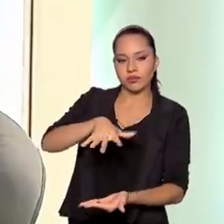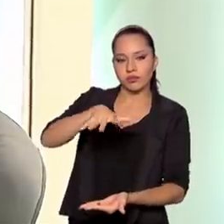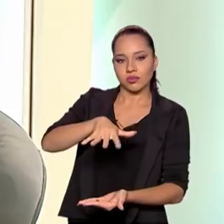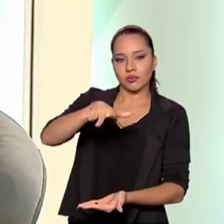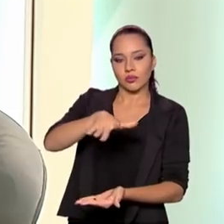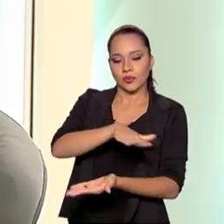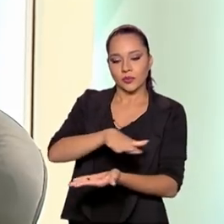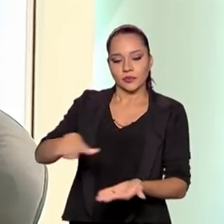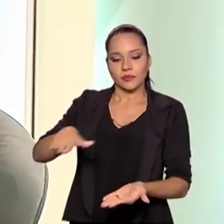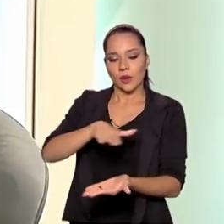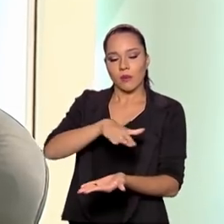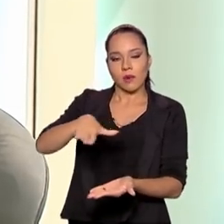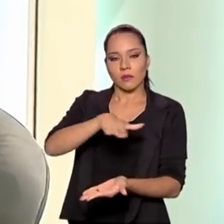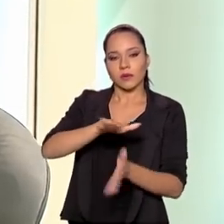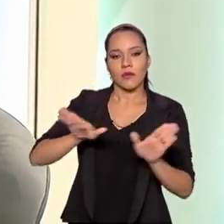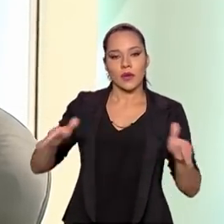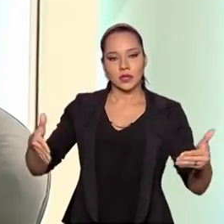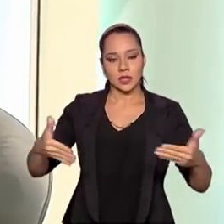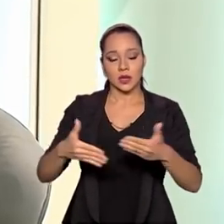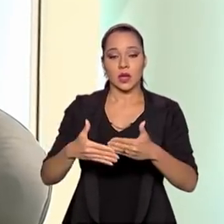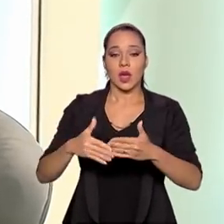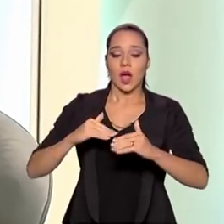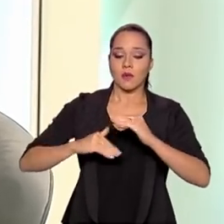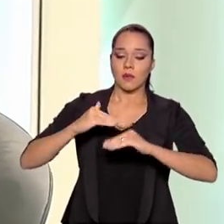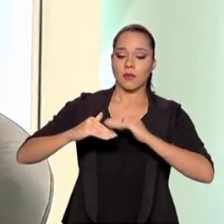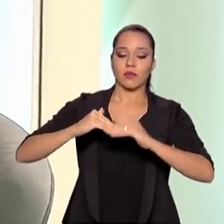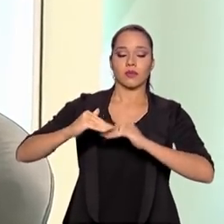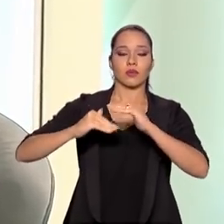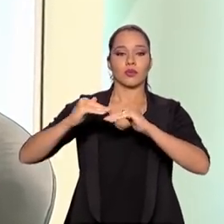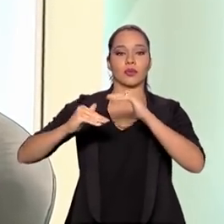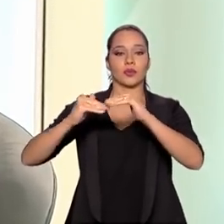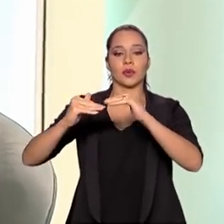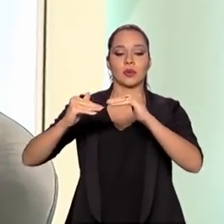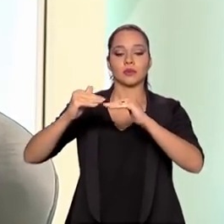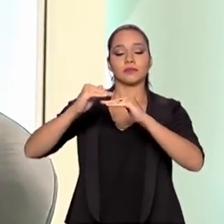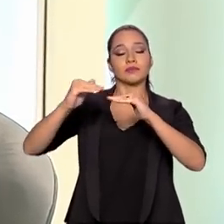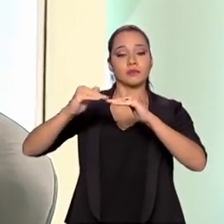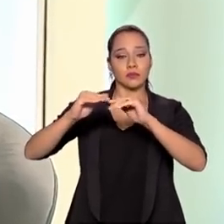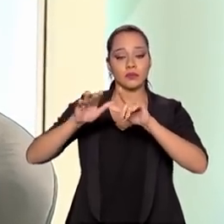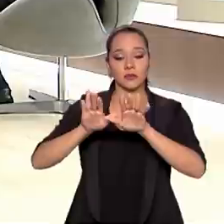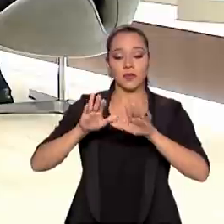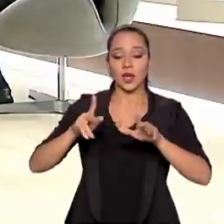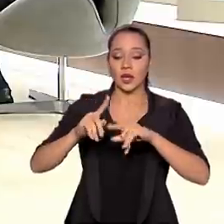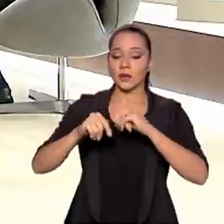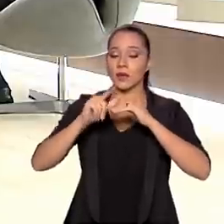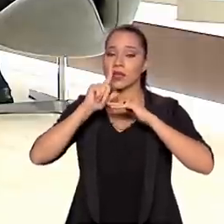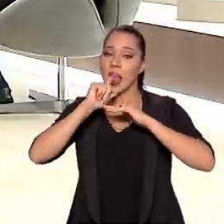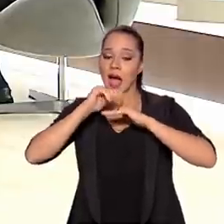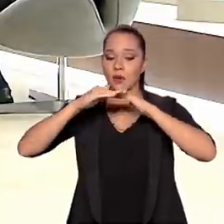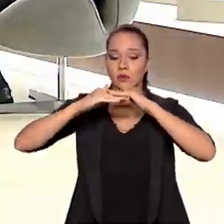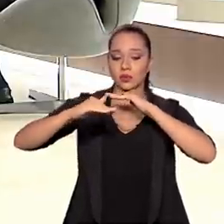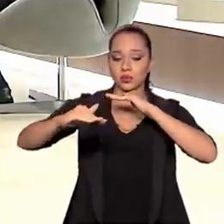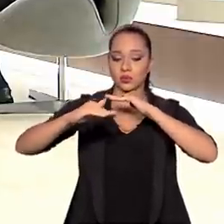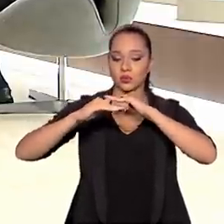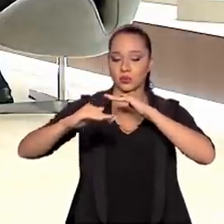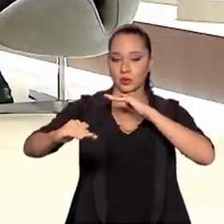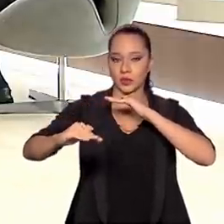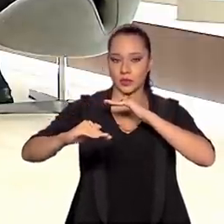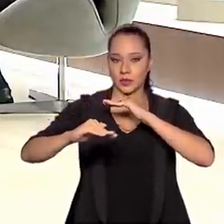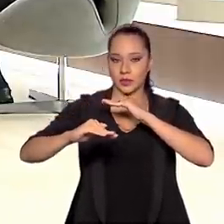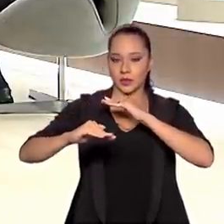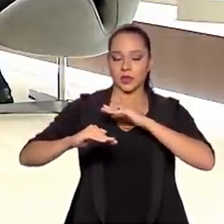barreamento dela, né, por crescimento, né, vai subindo isso. contra o nível da água. Exatamente, exatamente.